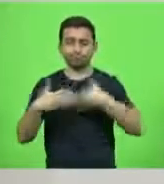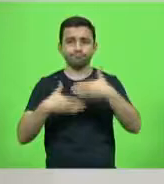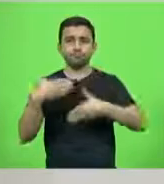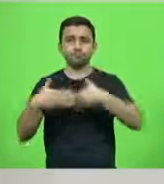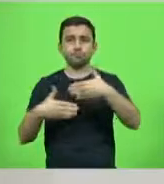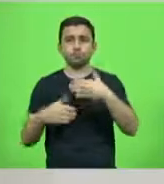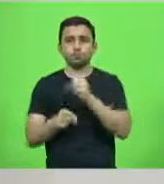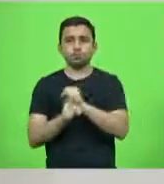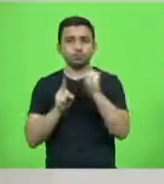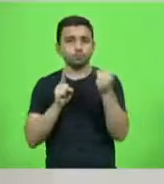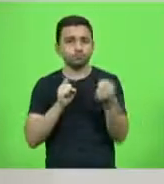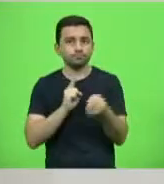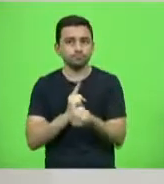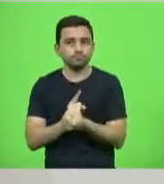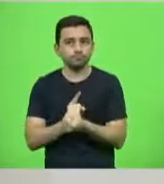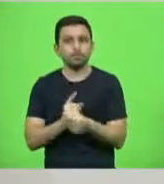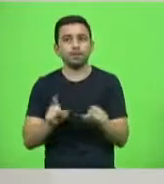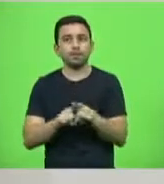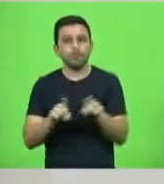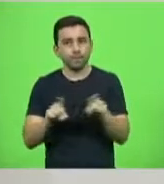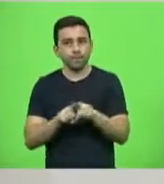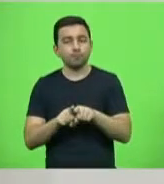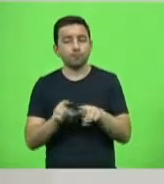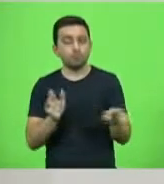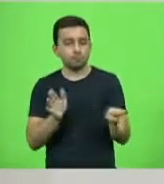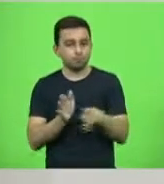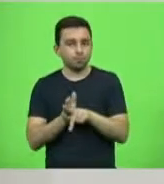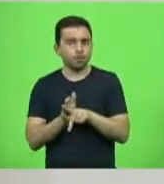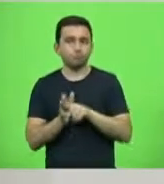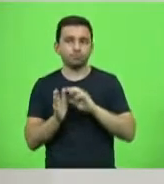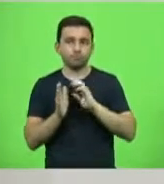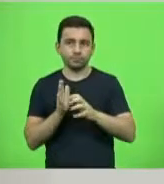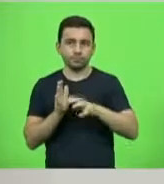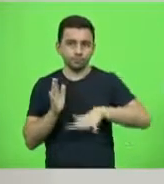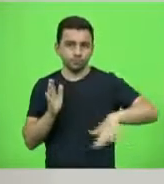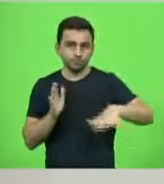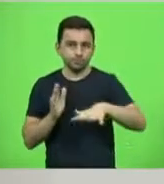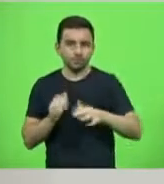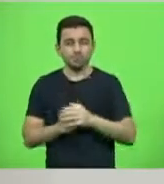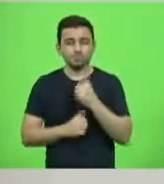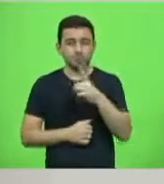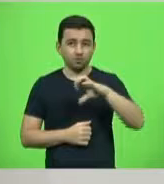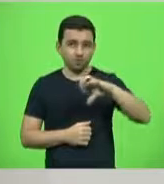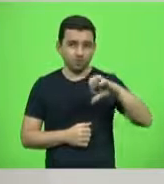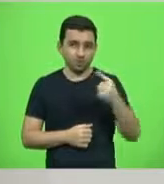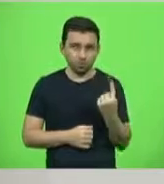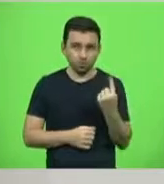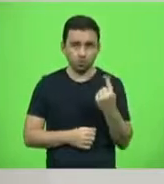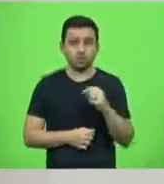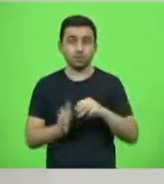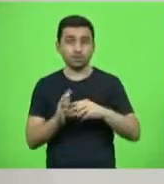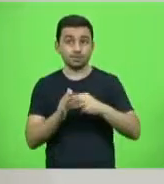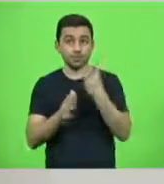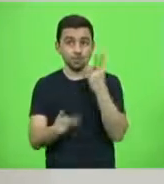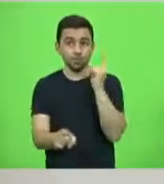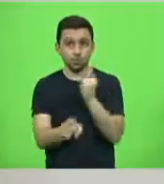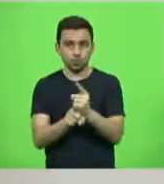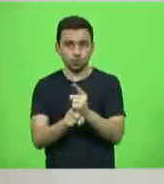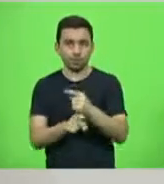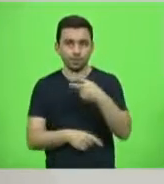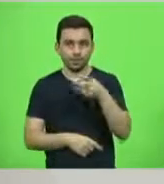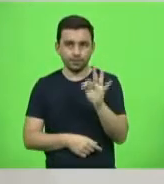sociedade e também no nosso partido. Em 1991, durante o terceiro encontro nacional do PT